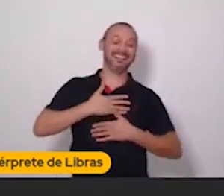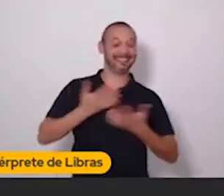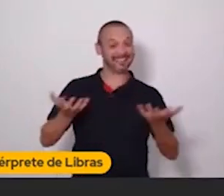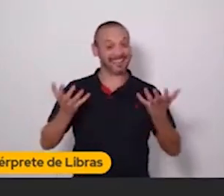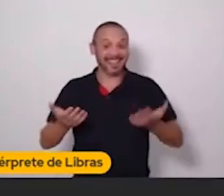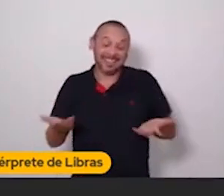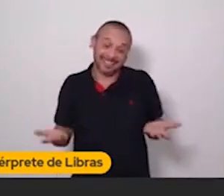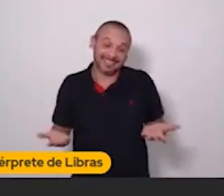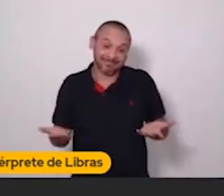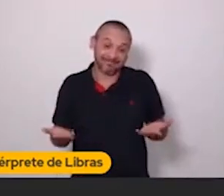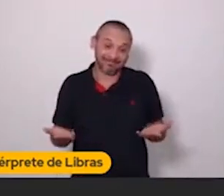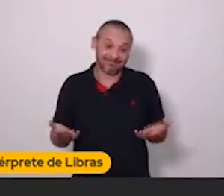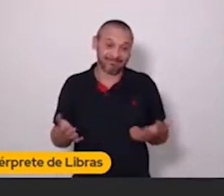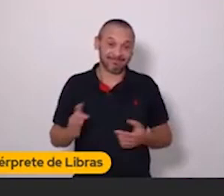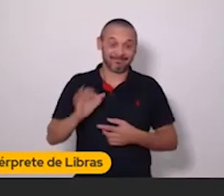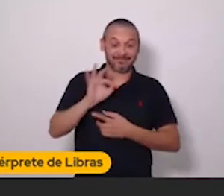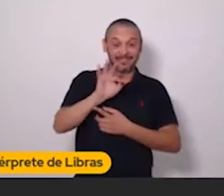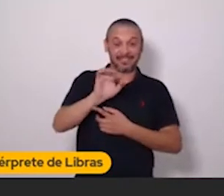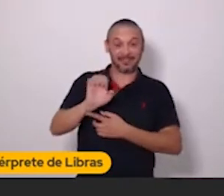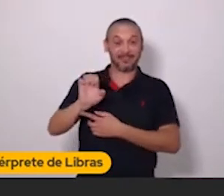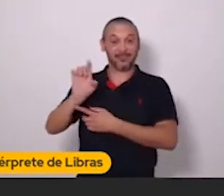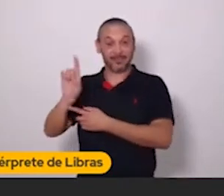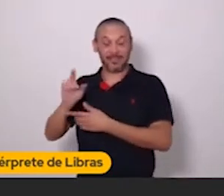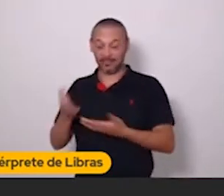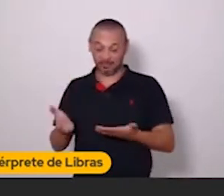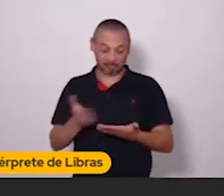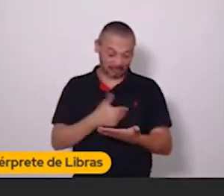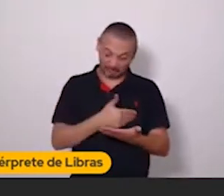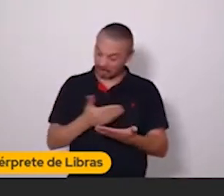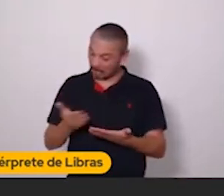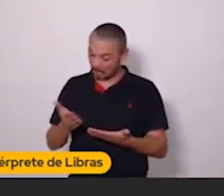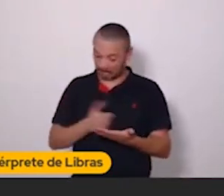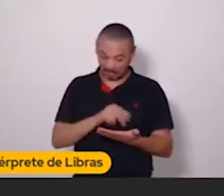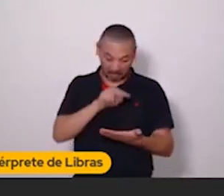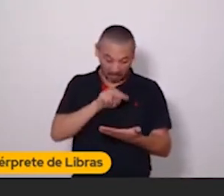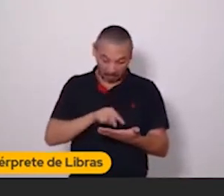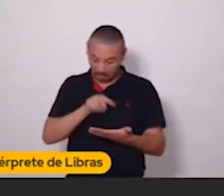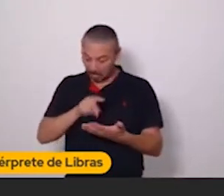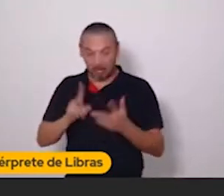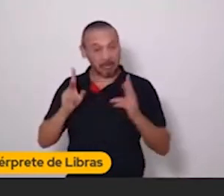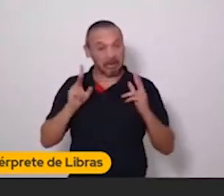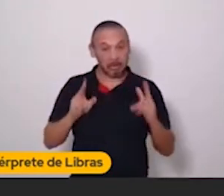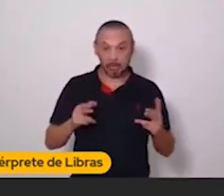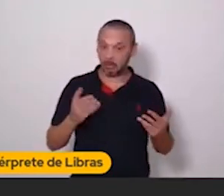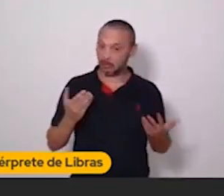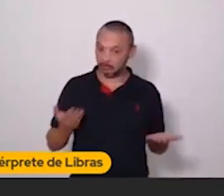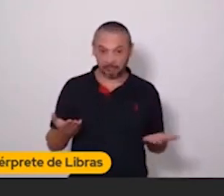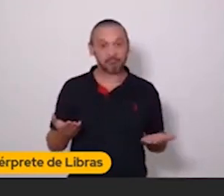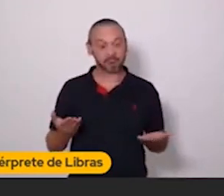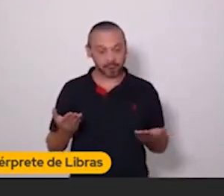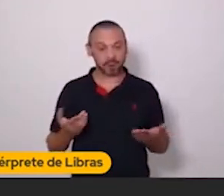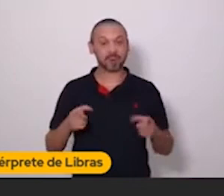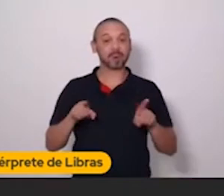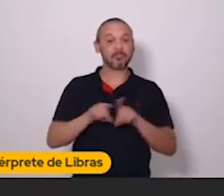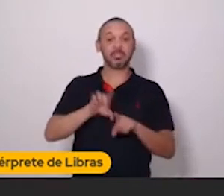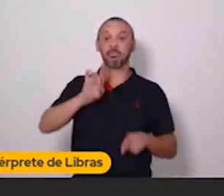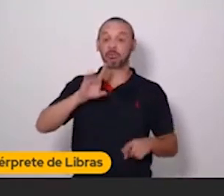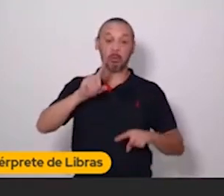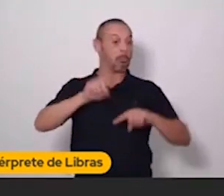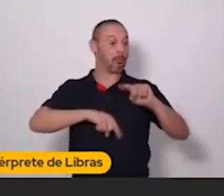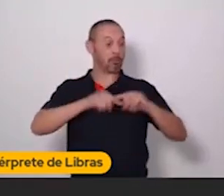Então, um feed vitrine é aquele feed catálogo. Que é como se fosse um feed que é uma revista. É um feed que só tem produtos.